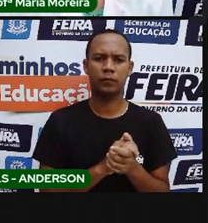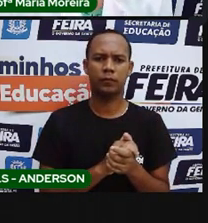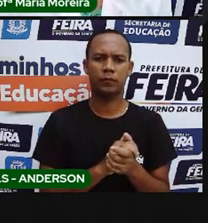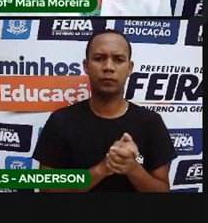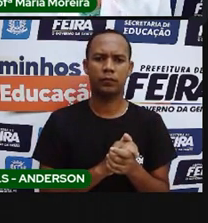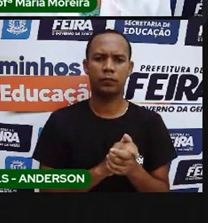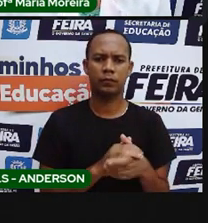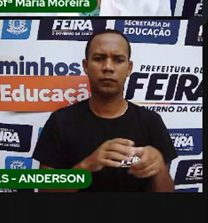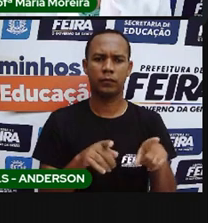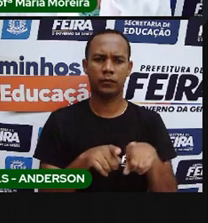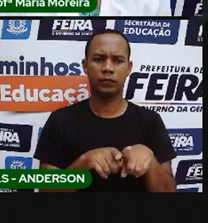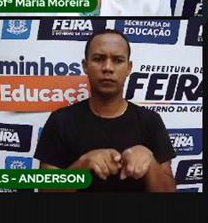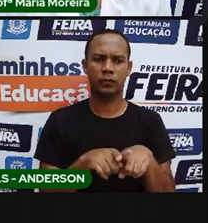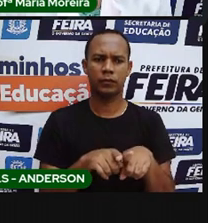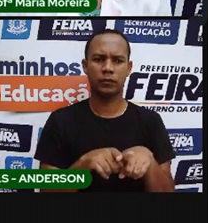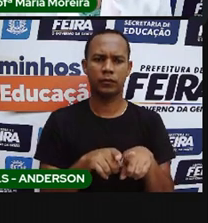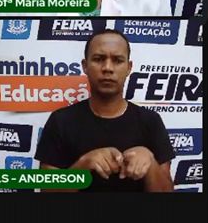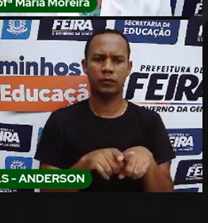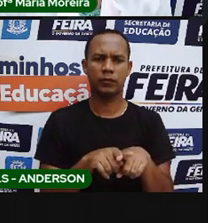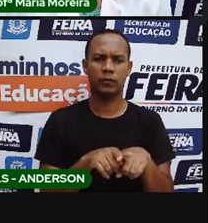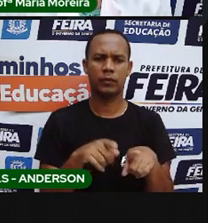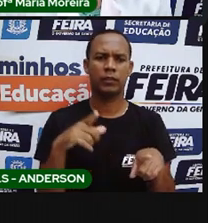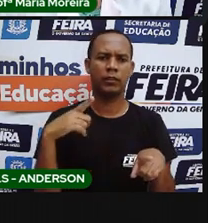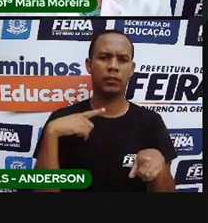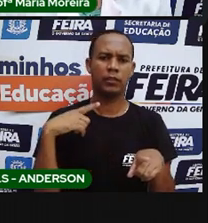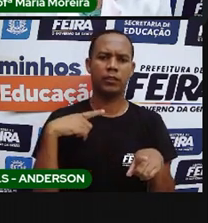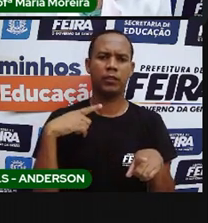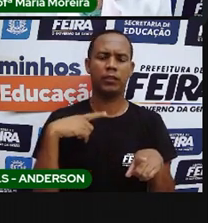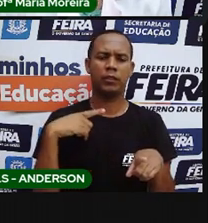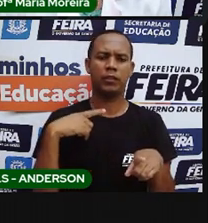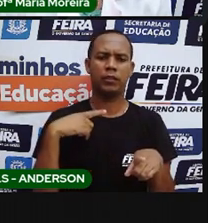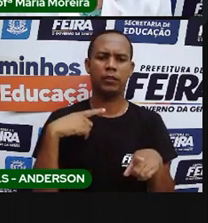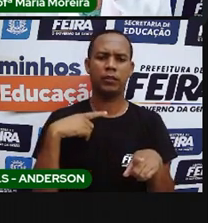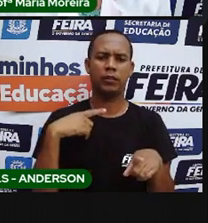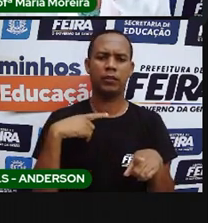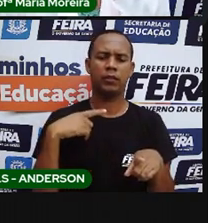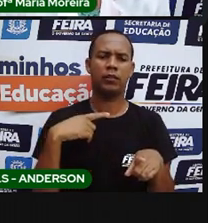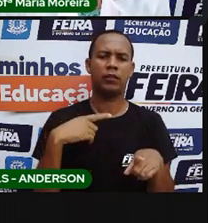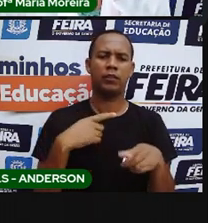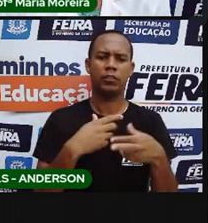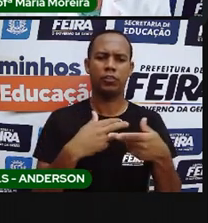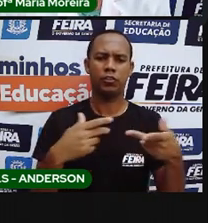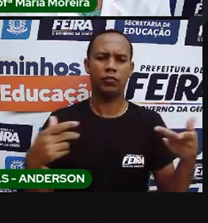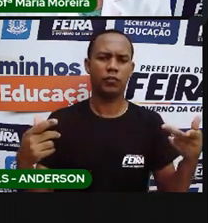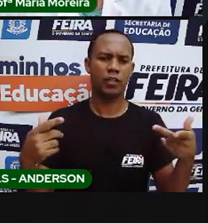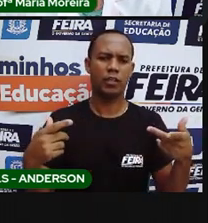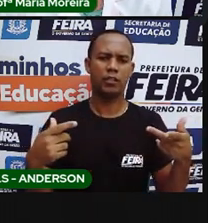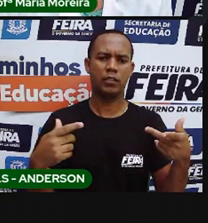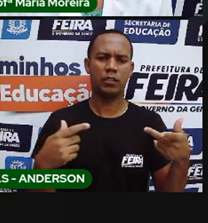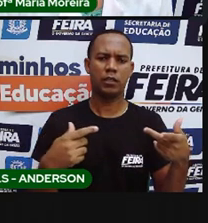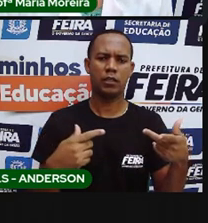Além disso, eles criam animais como galinhas de copos e pescam com frequência.